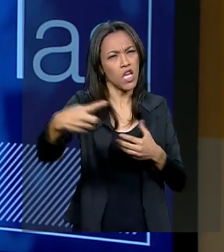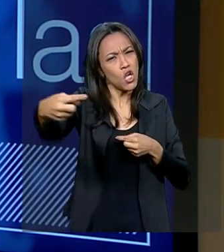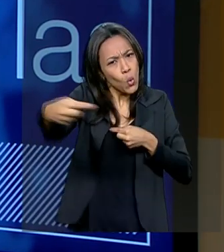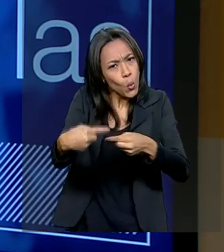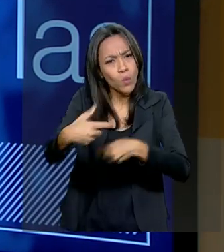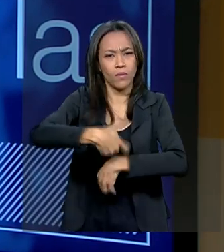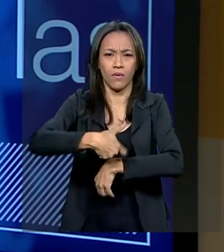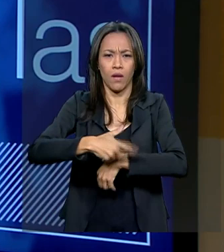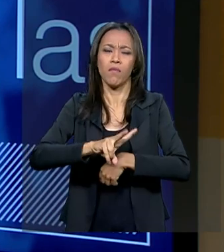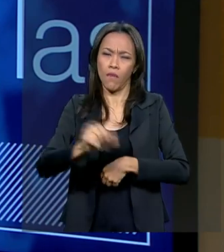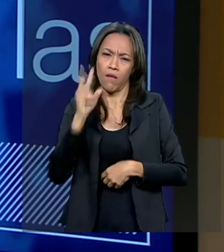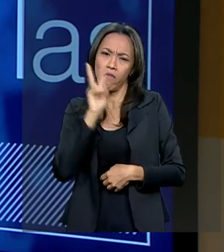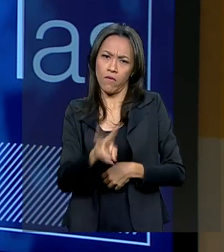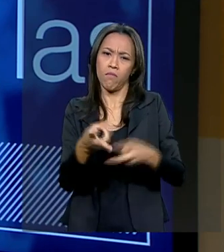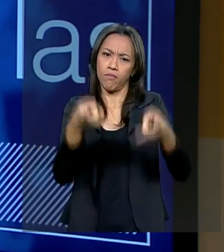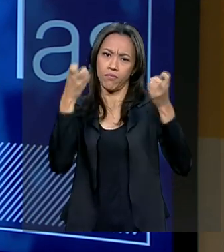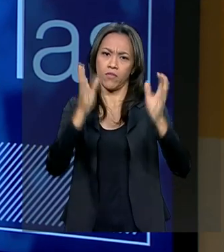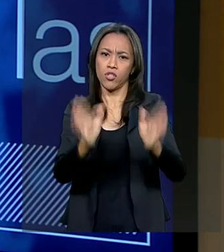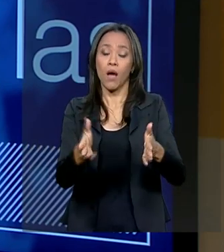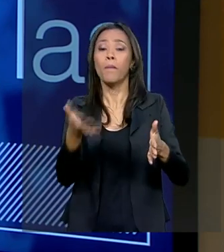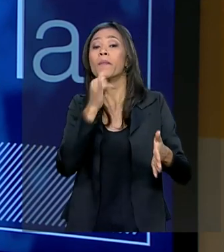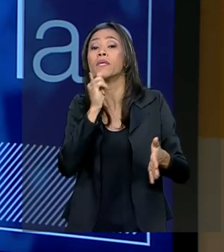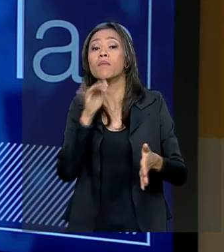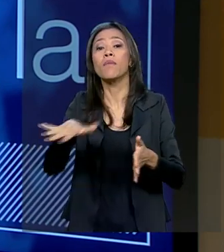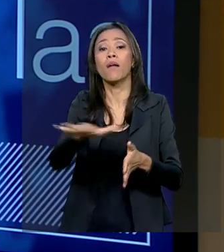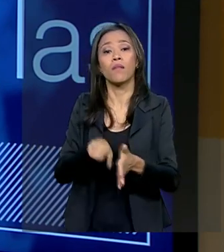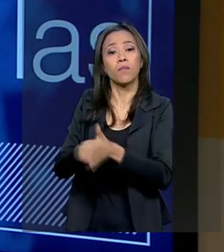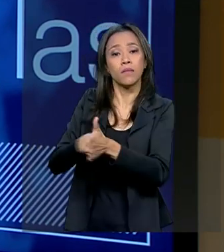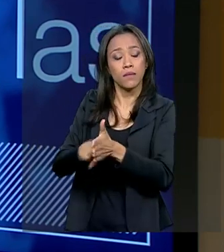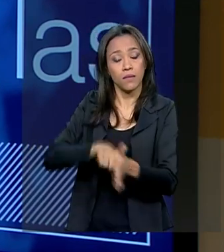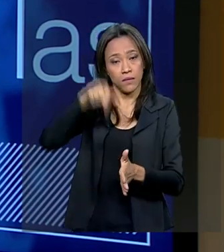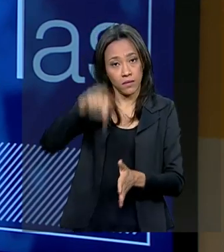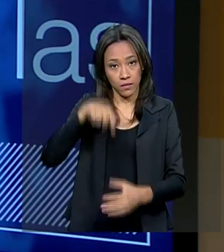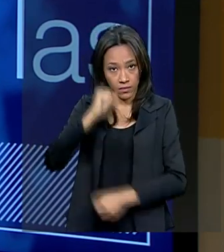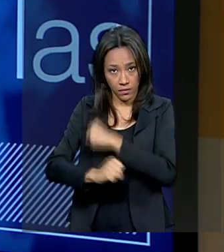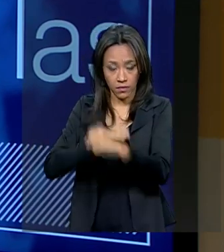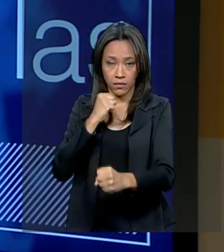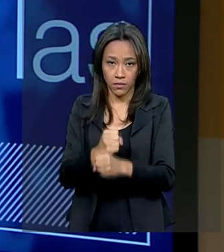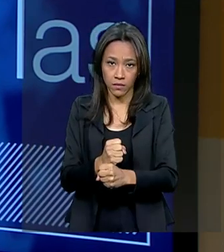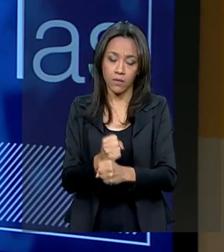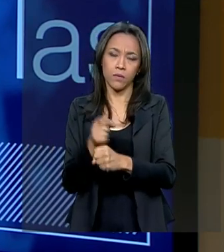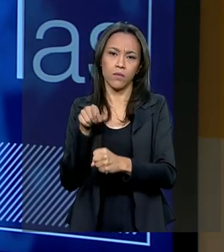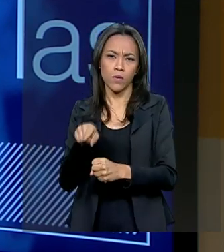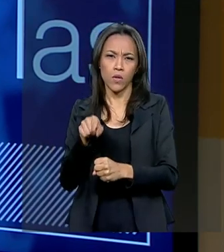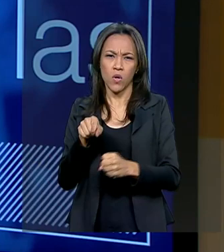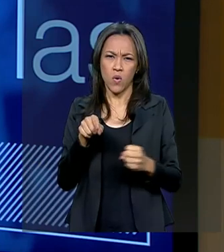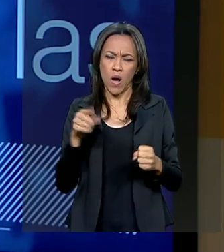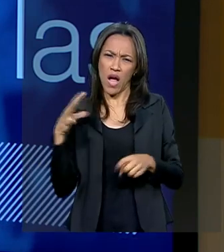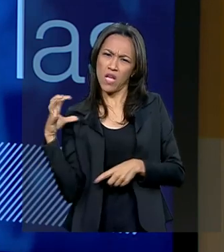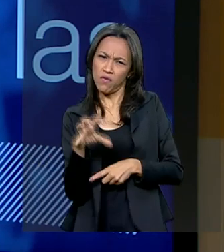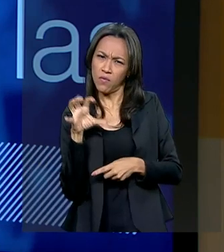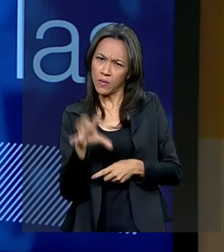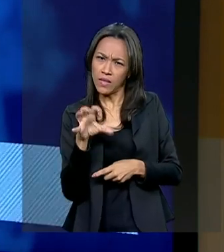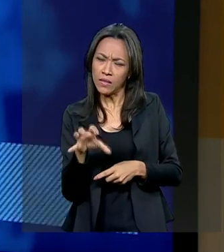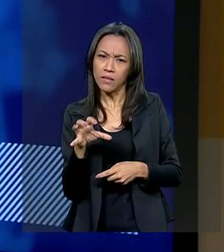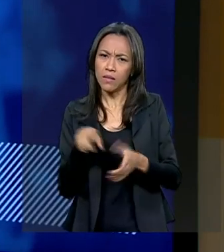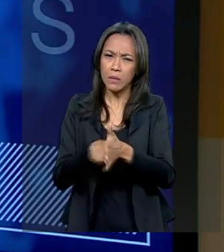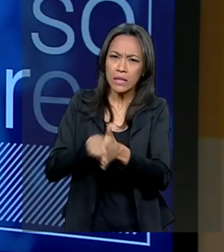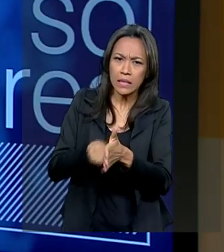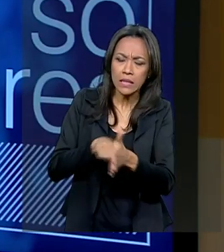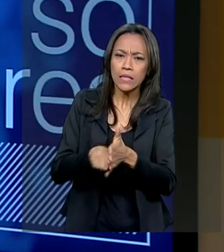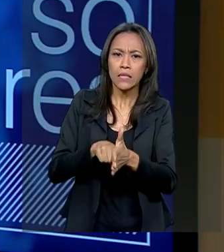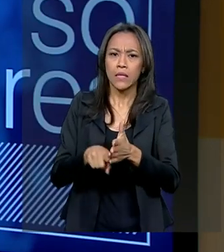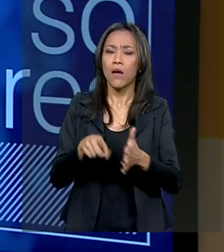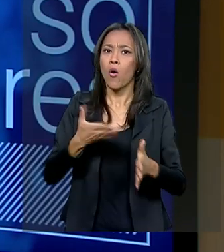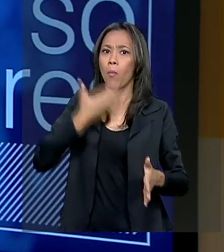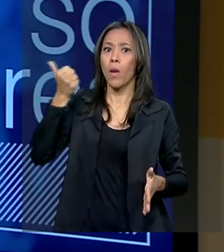gente já vai ver. A parte de pesquisa, por exemplo, esse ano, o nosso impacto científico na pesquisa tem chance de ficar com o melhor